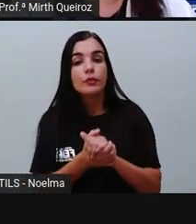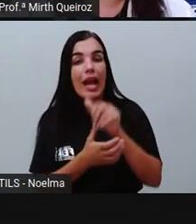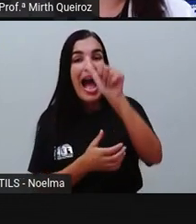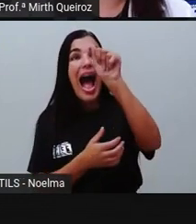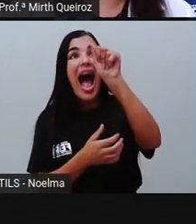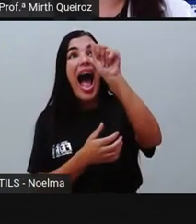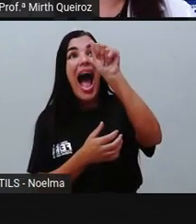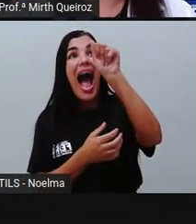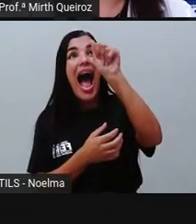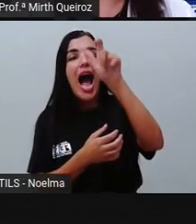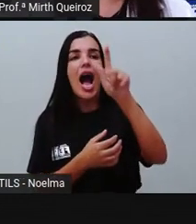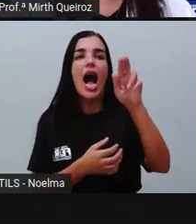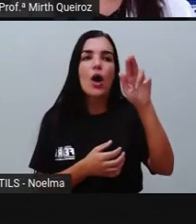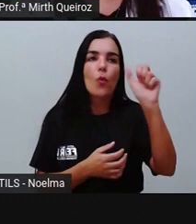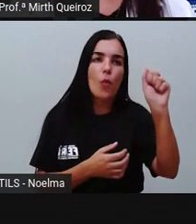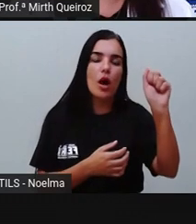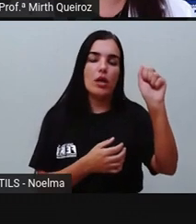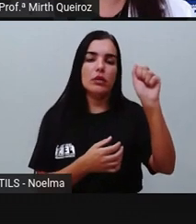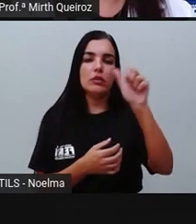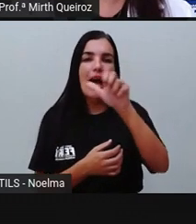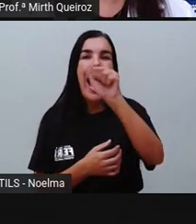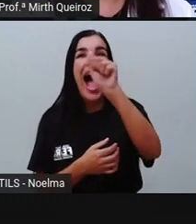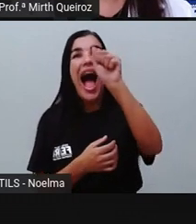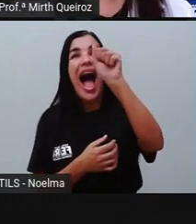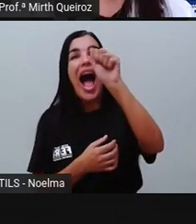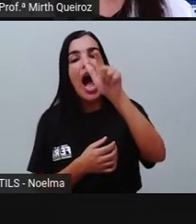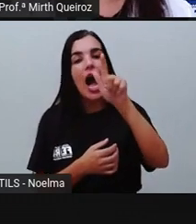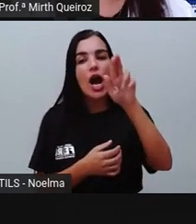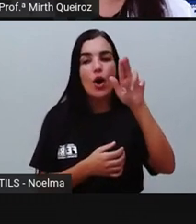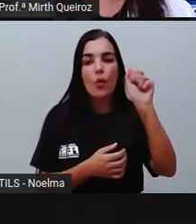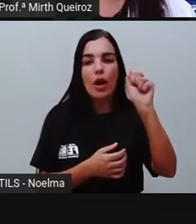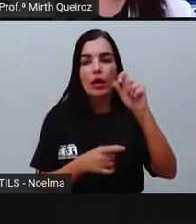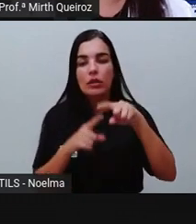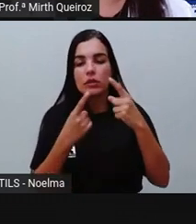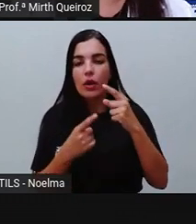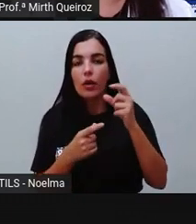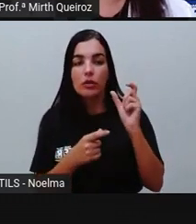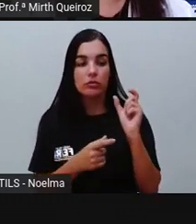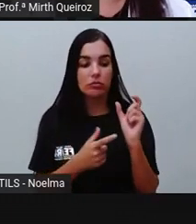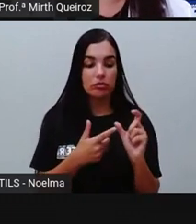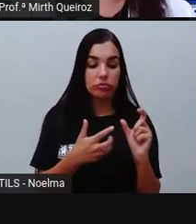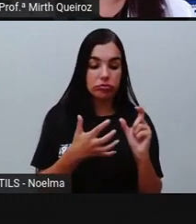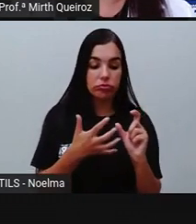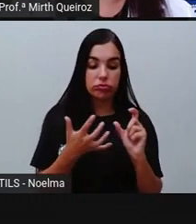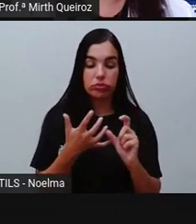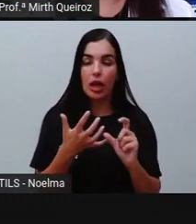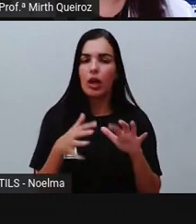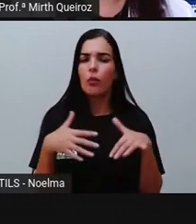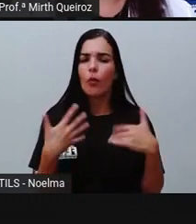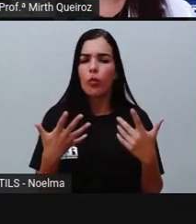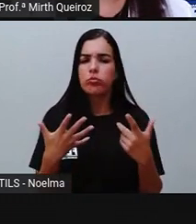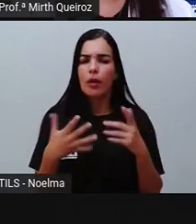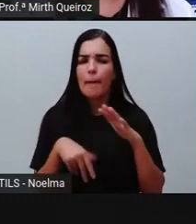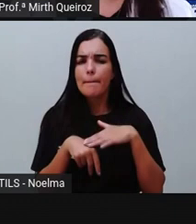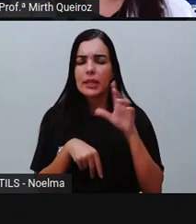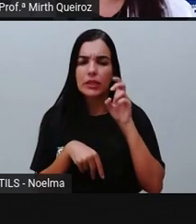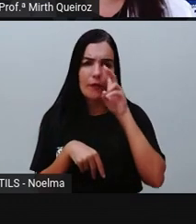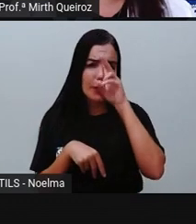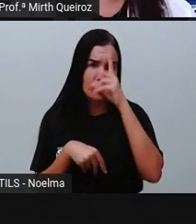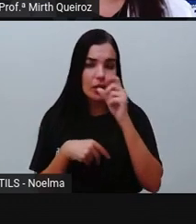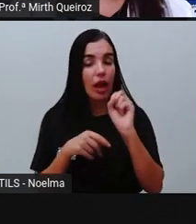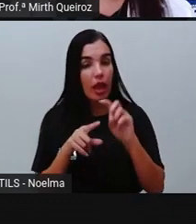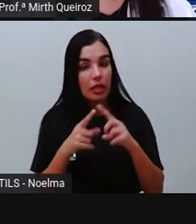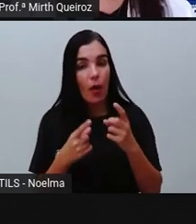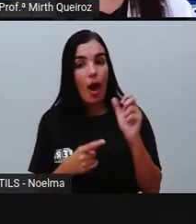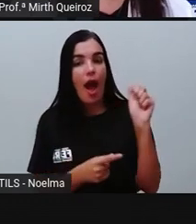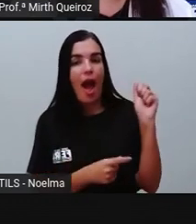Água. Água. Qual é a sílaba mais forte? É o A ou o A? Seria o A,